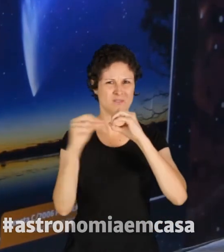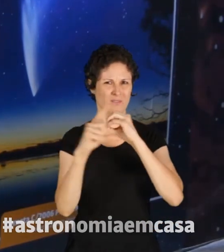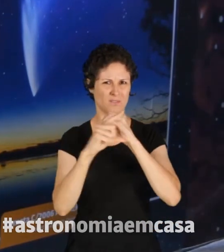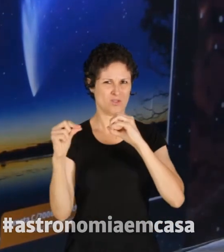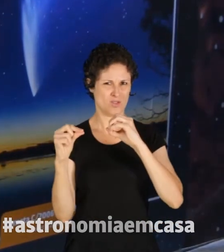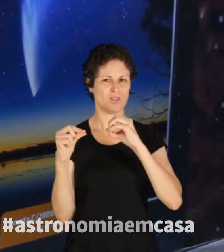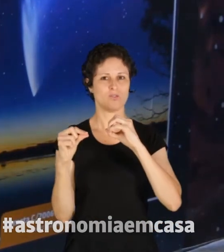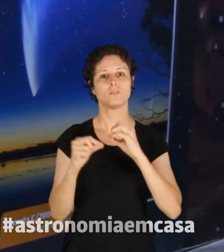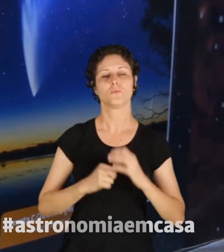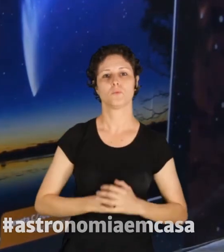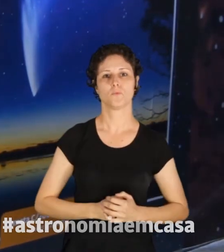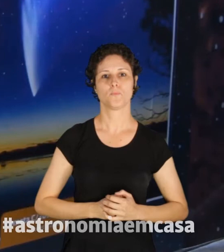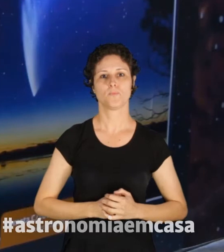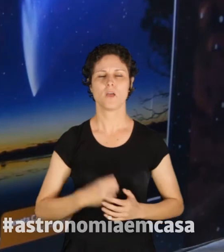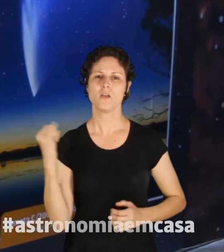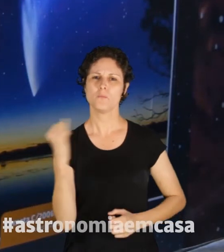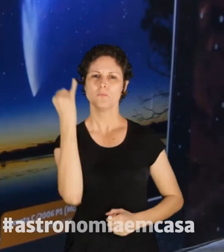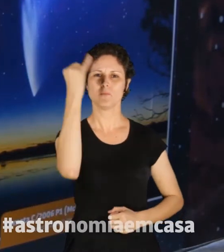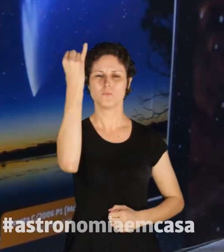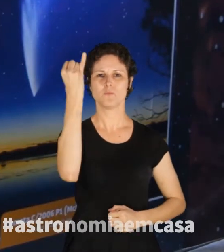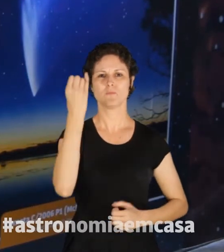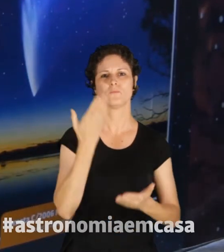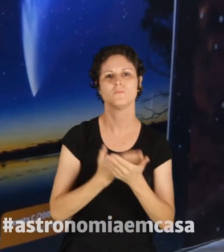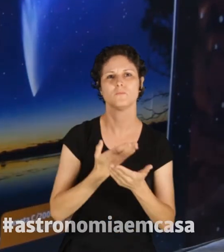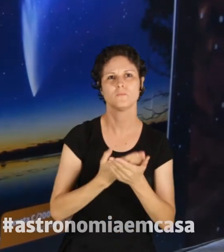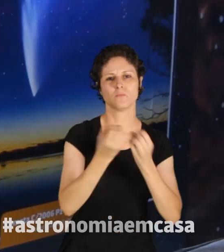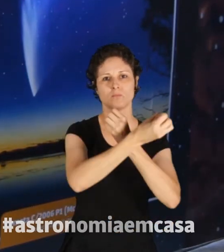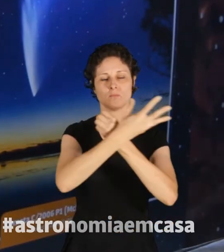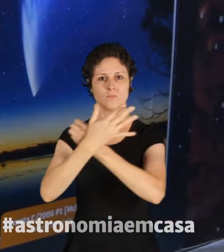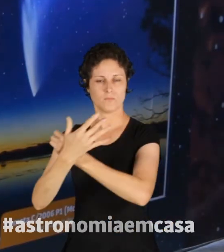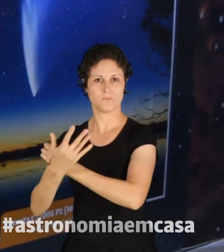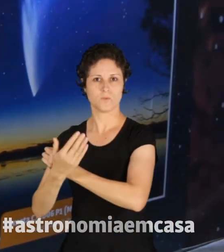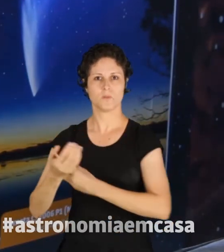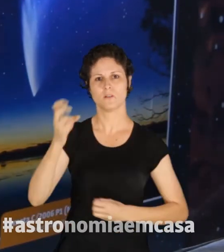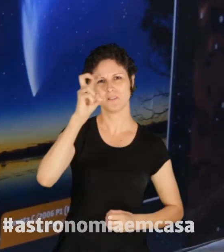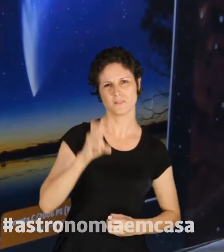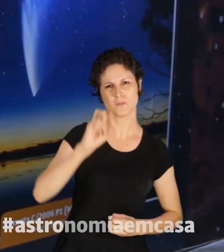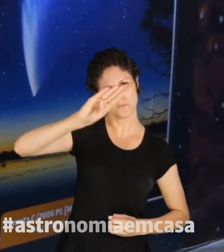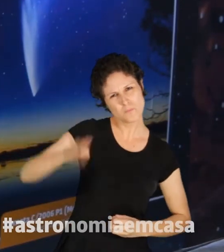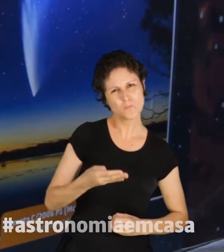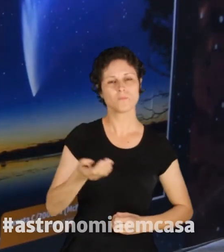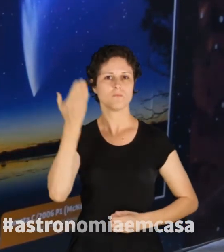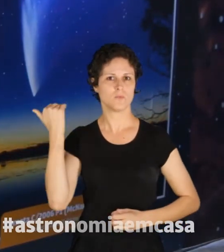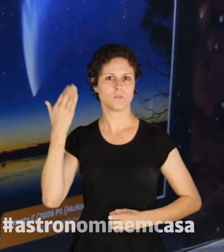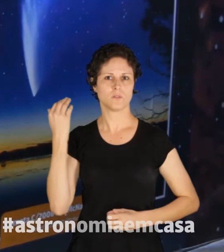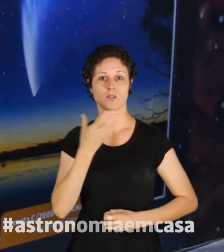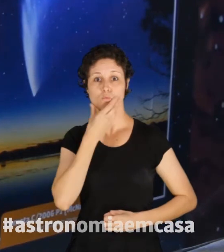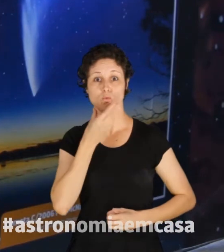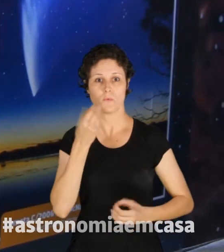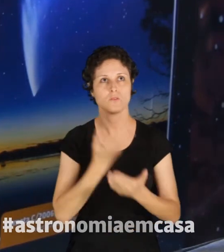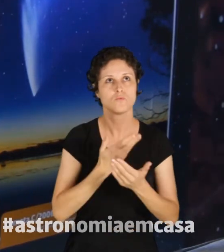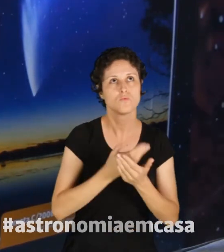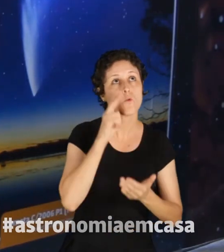intactos desde aquela época, há 5 bilhões de anos atrás. Até mesmo os cometas são